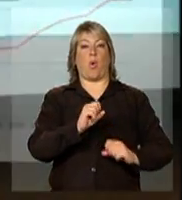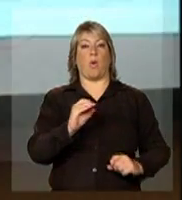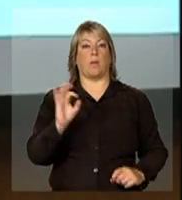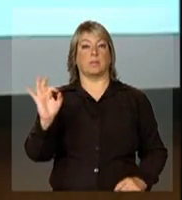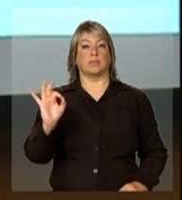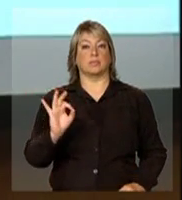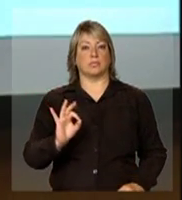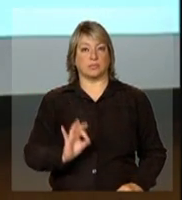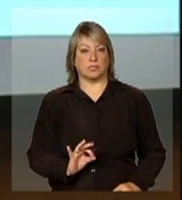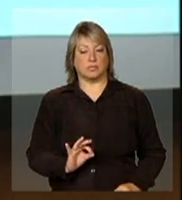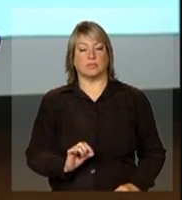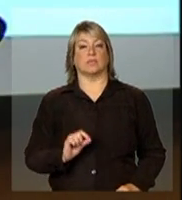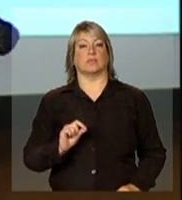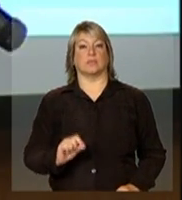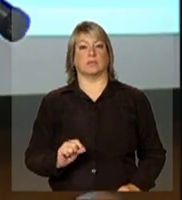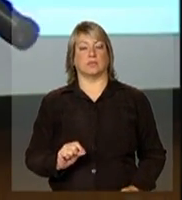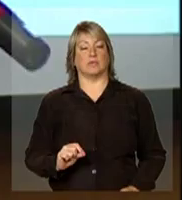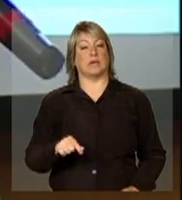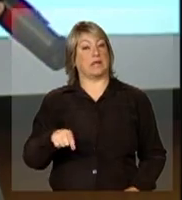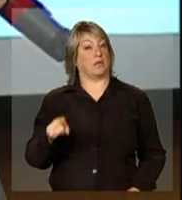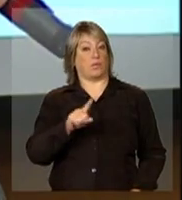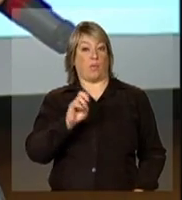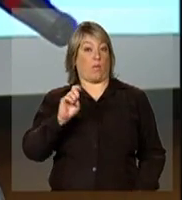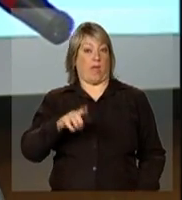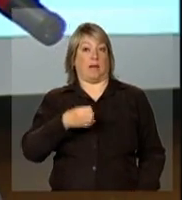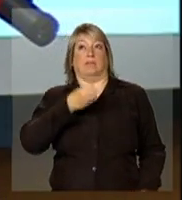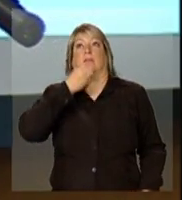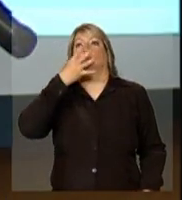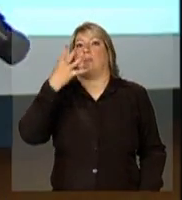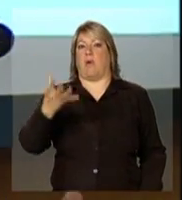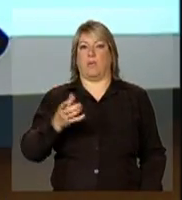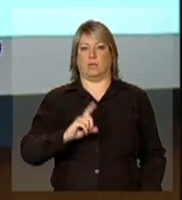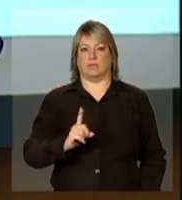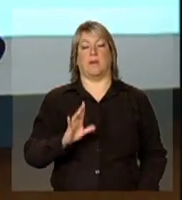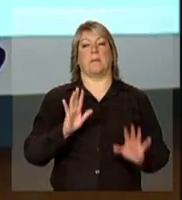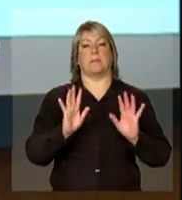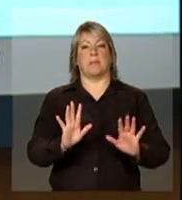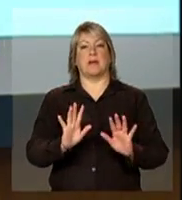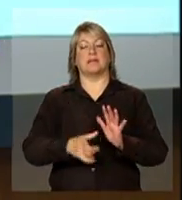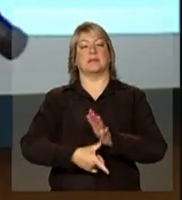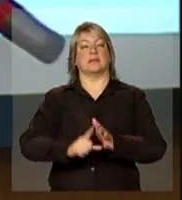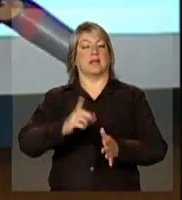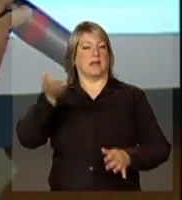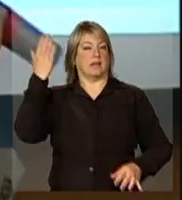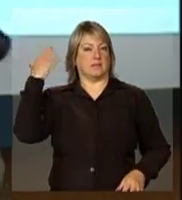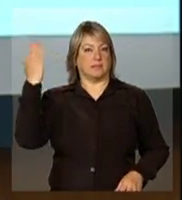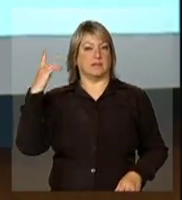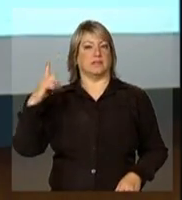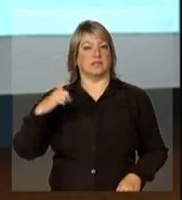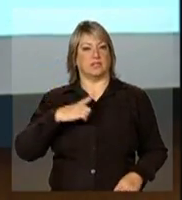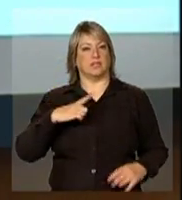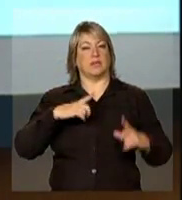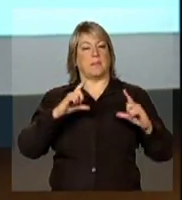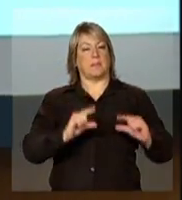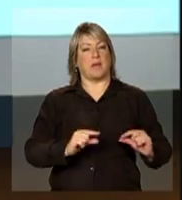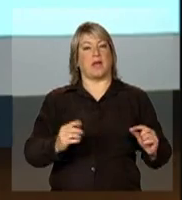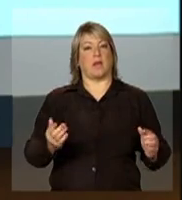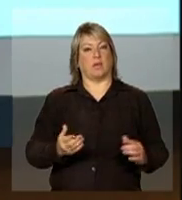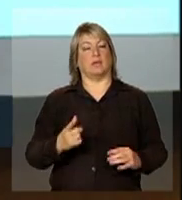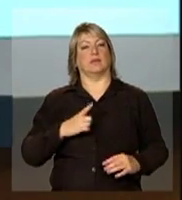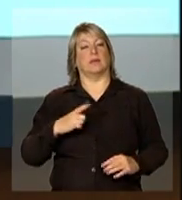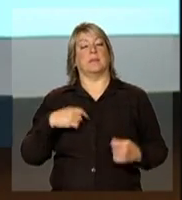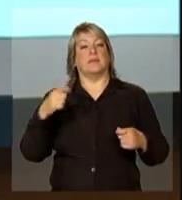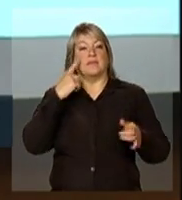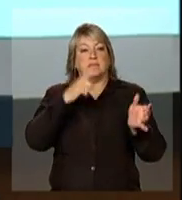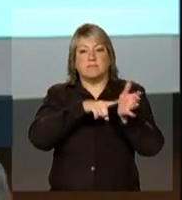80%, não é ideal, não é ideal, mas nós tínhamos no passado uma cobertura bem menor, ou há necessidade sim de diagnosticar